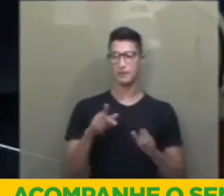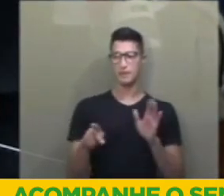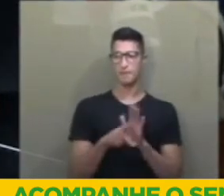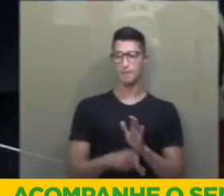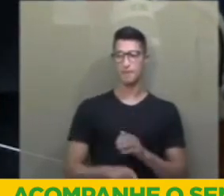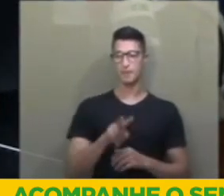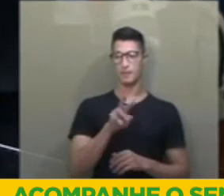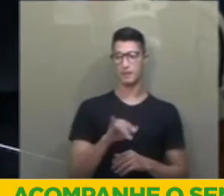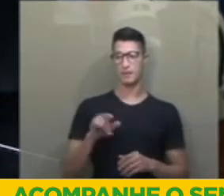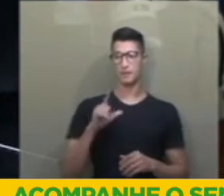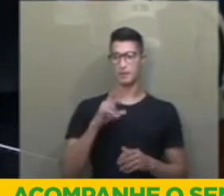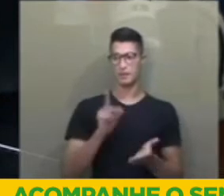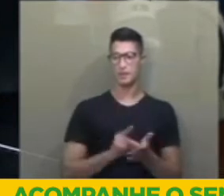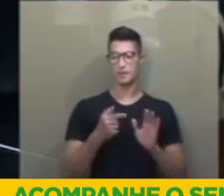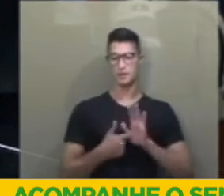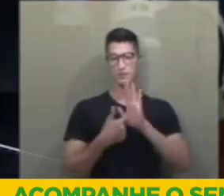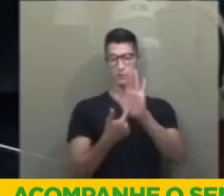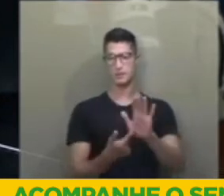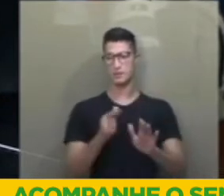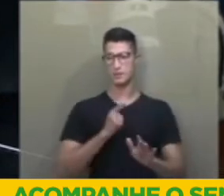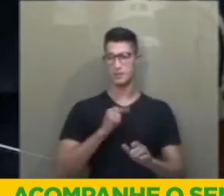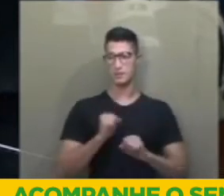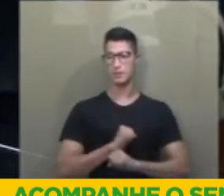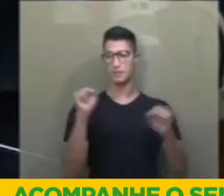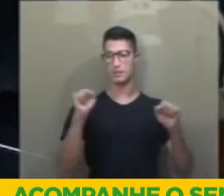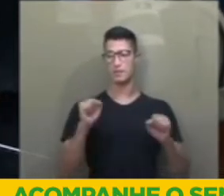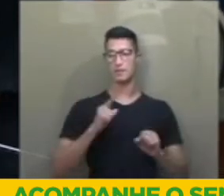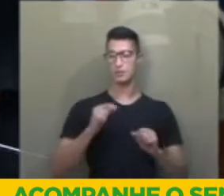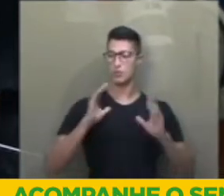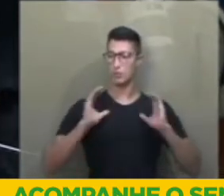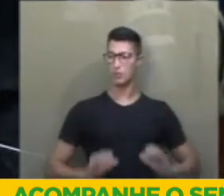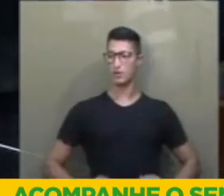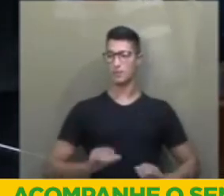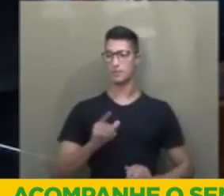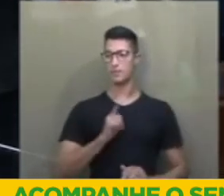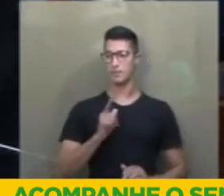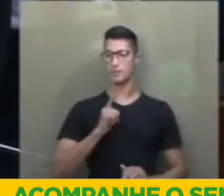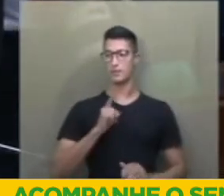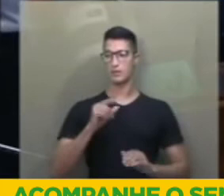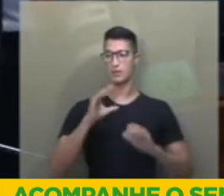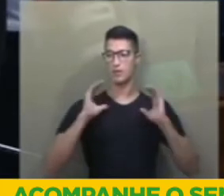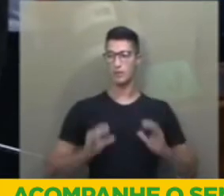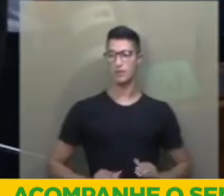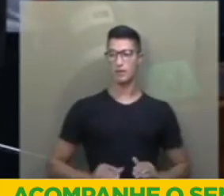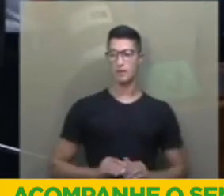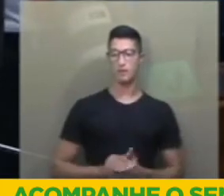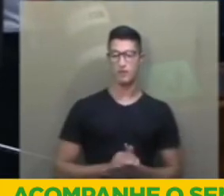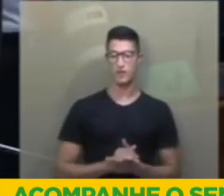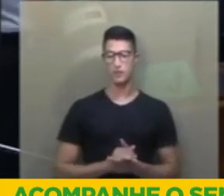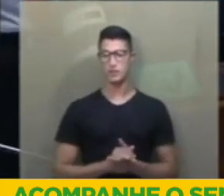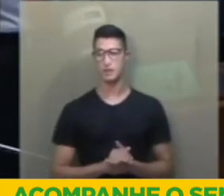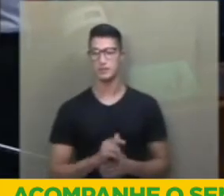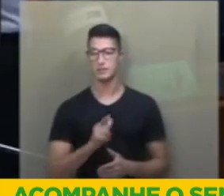vive, a realidade da indignação diante do comportamento das autoridades públicas. Está na